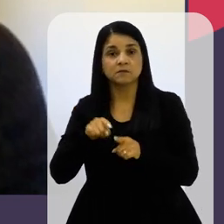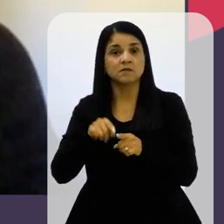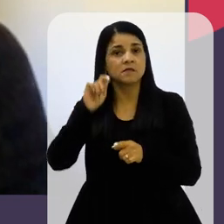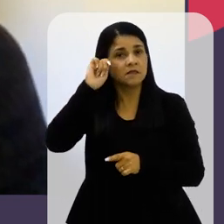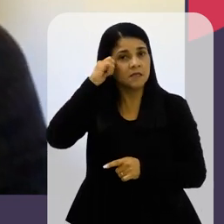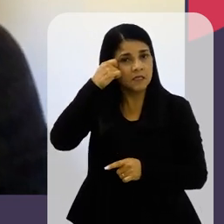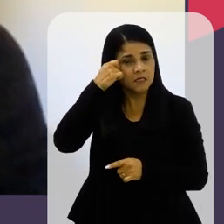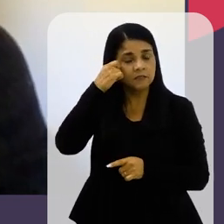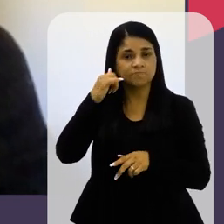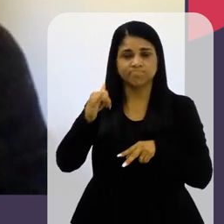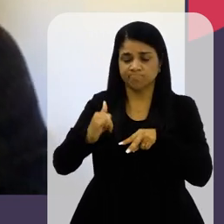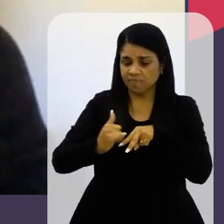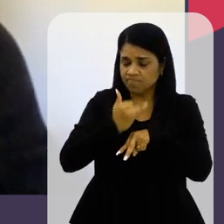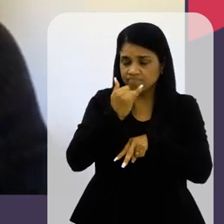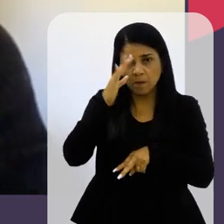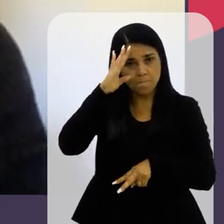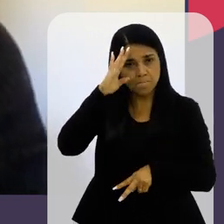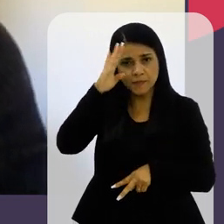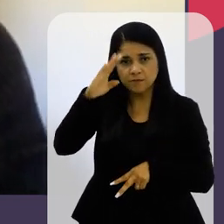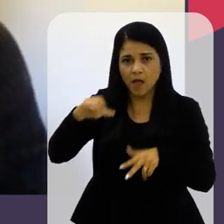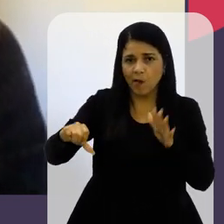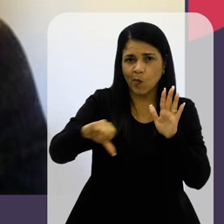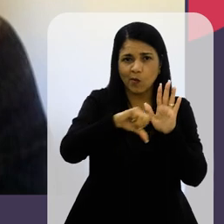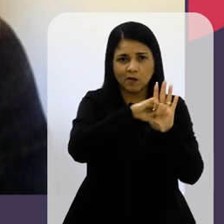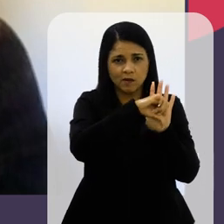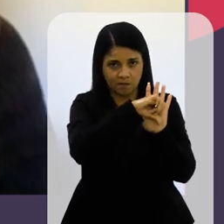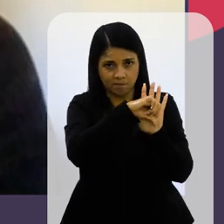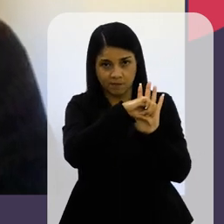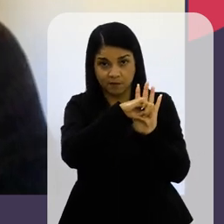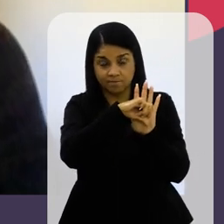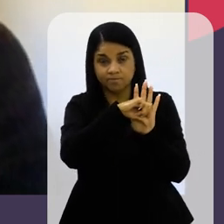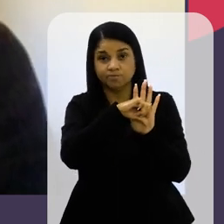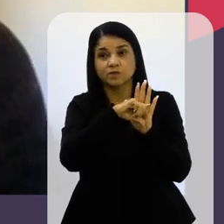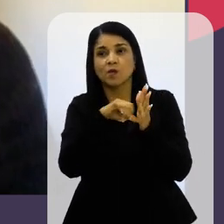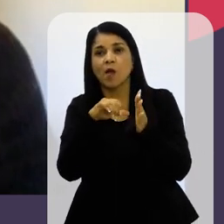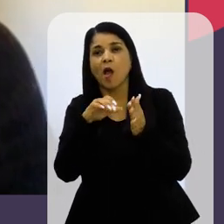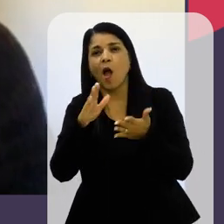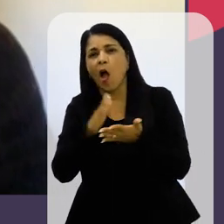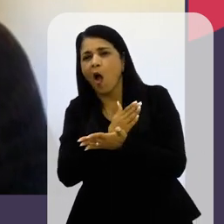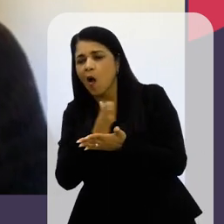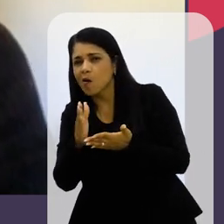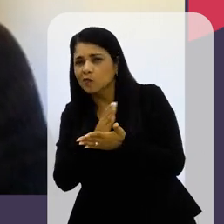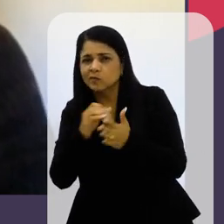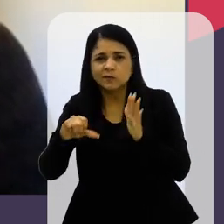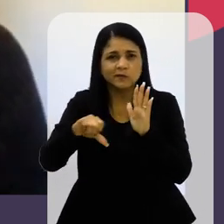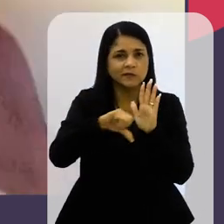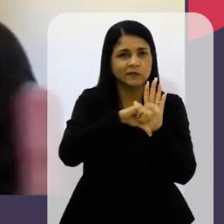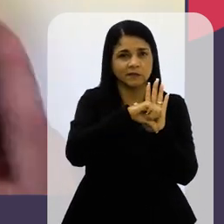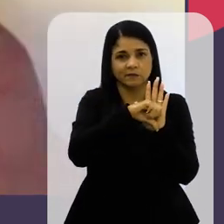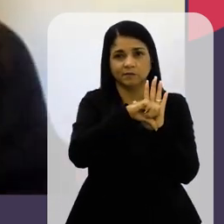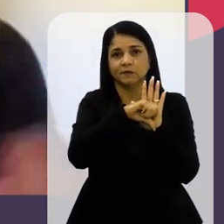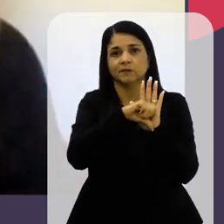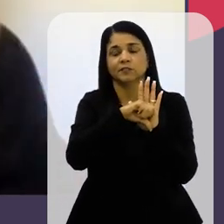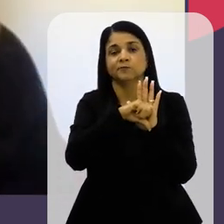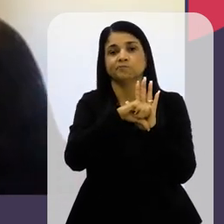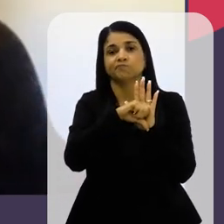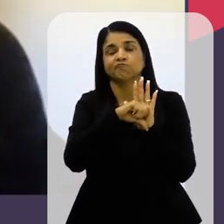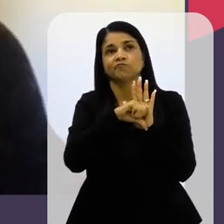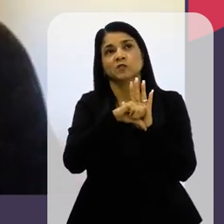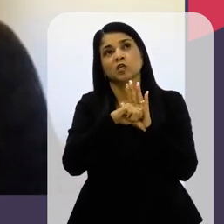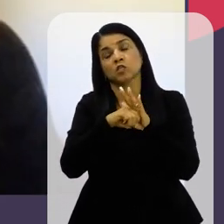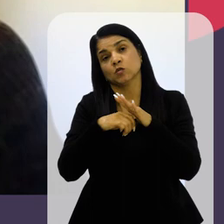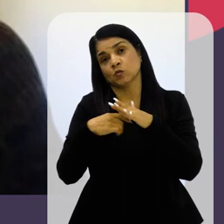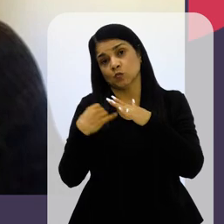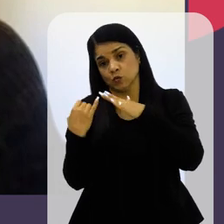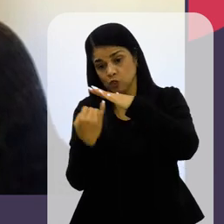vítimas de alguns crimes Alguns crimes que a gente denominou Segundo o